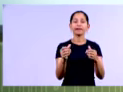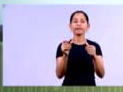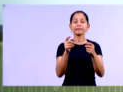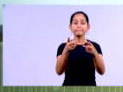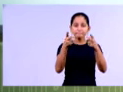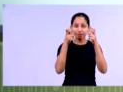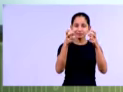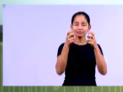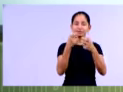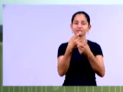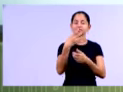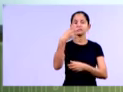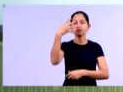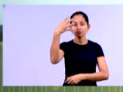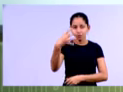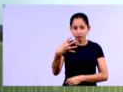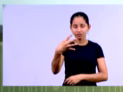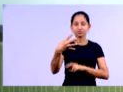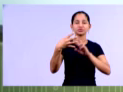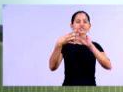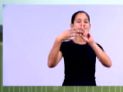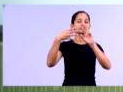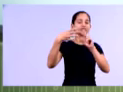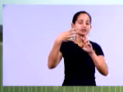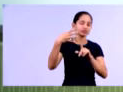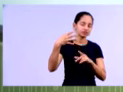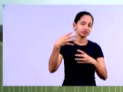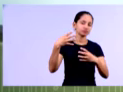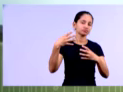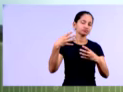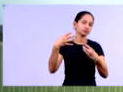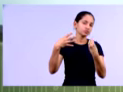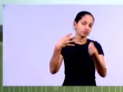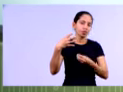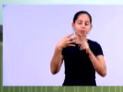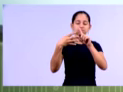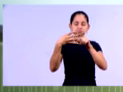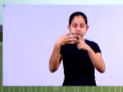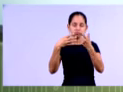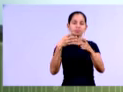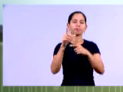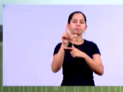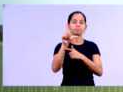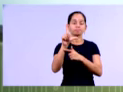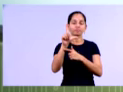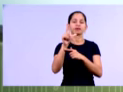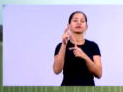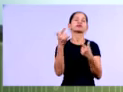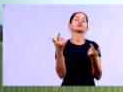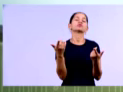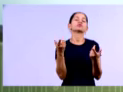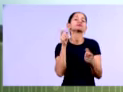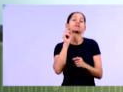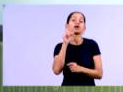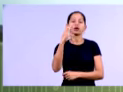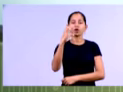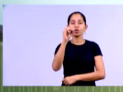são de quatro tipos diferentes, né? O liquidez corrente, né? Você já viu, o liquidez